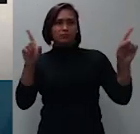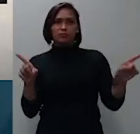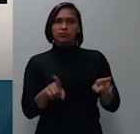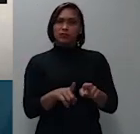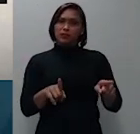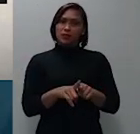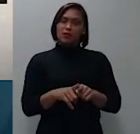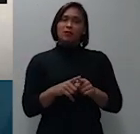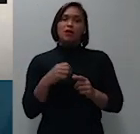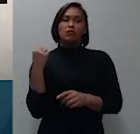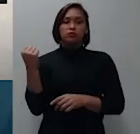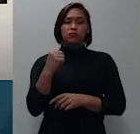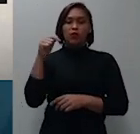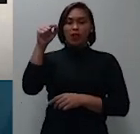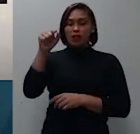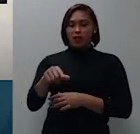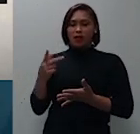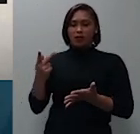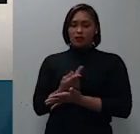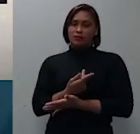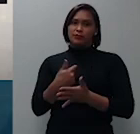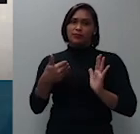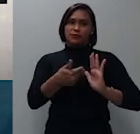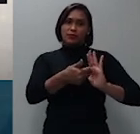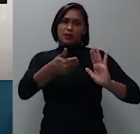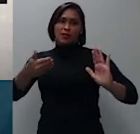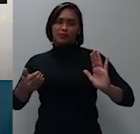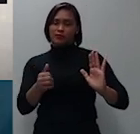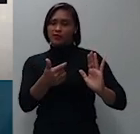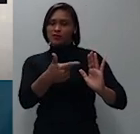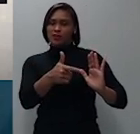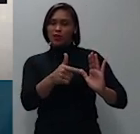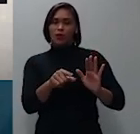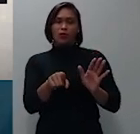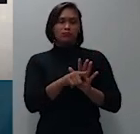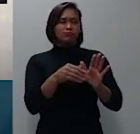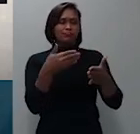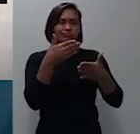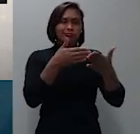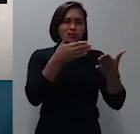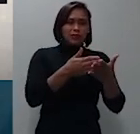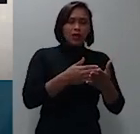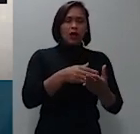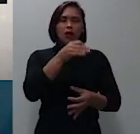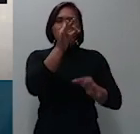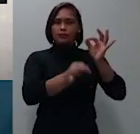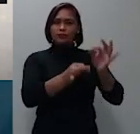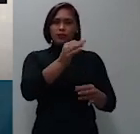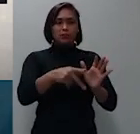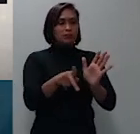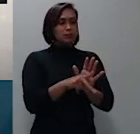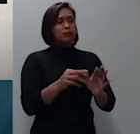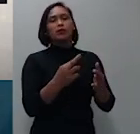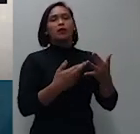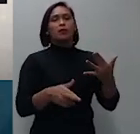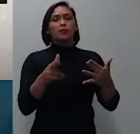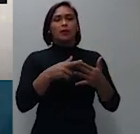ocasião afastei qualquer obstáculo ao julgamento do presente recurso a APADECO